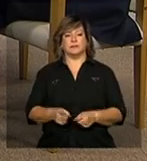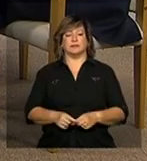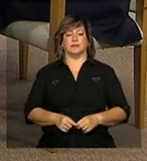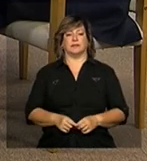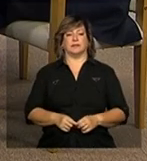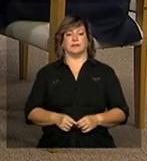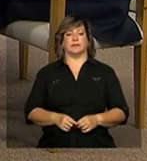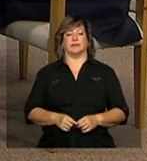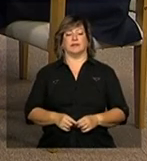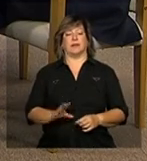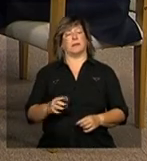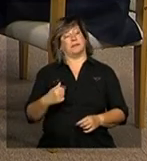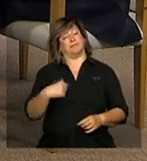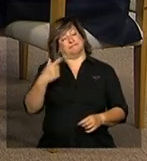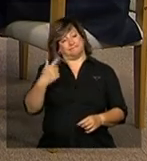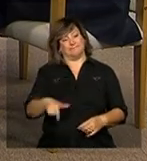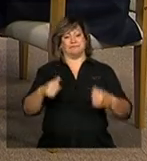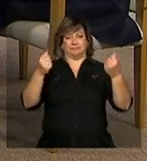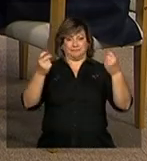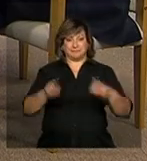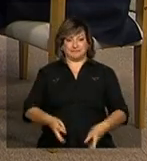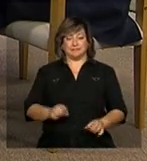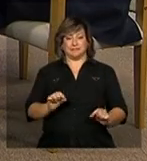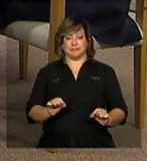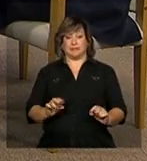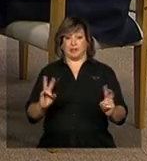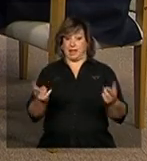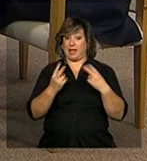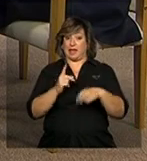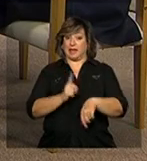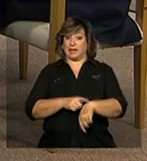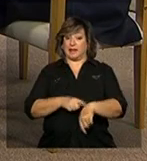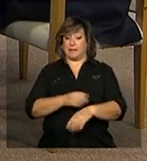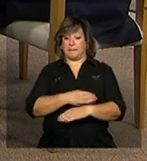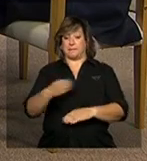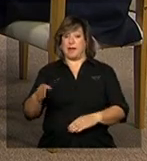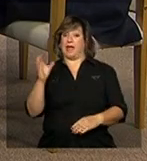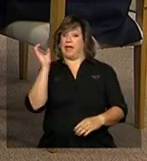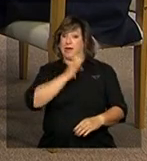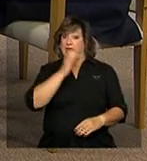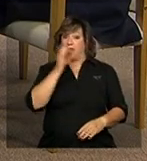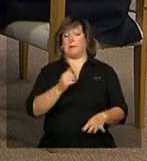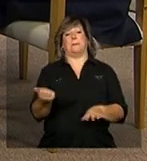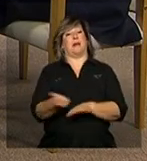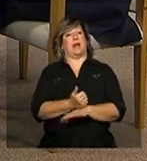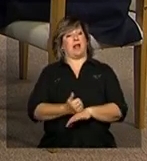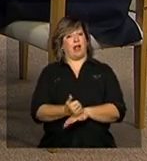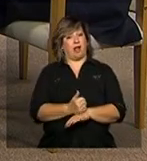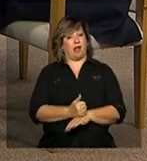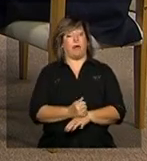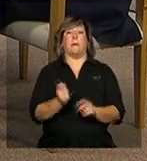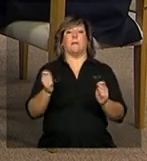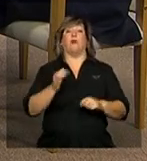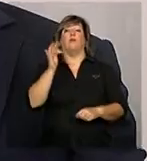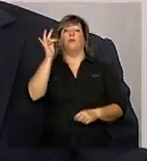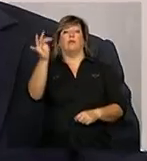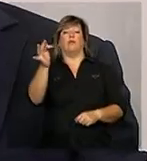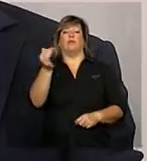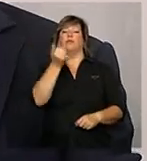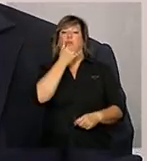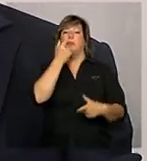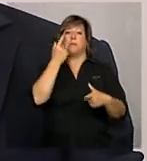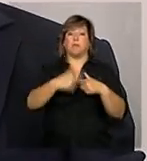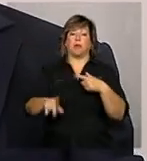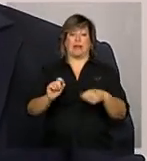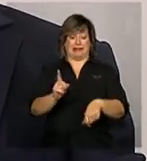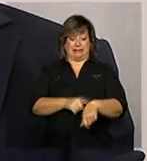repetitivo mas vou ser repetitivo né atenção aos prazos quanto mais cedo melhor pode haver problemas e com tempo